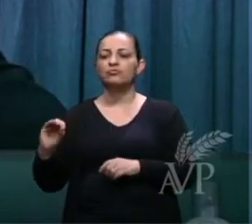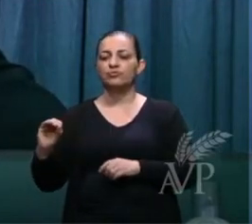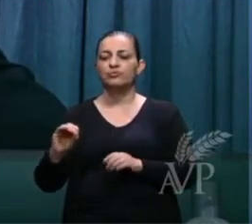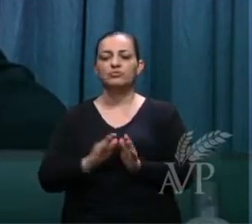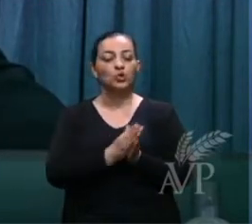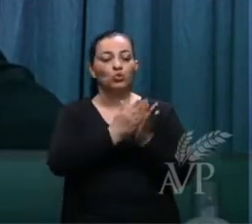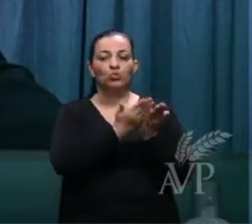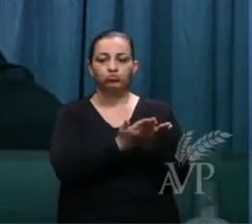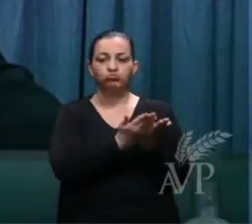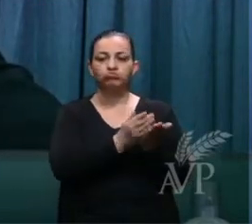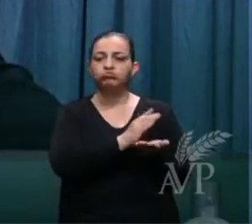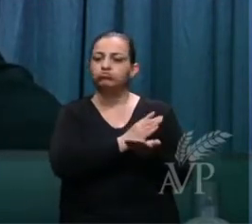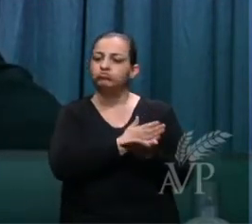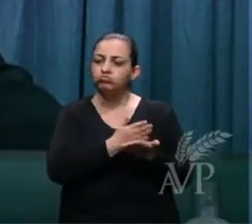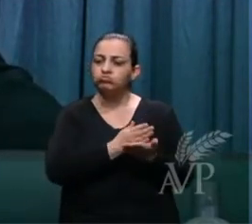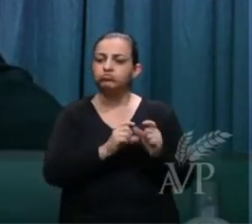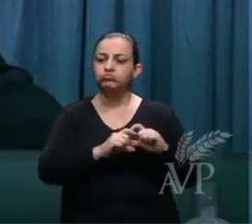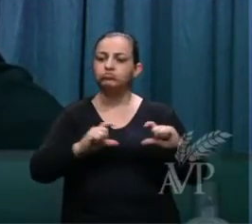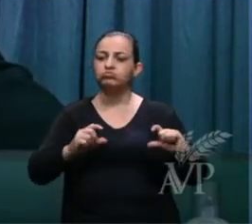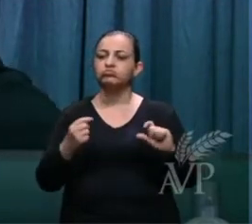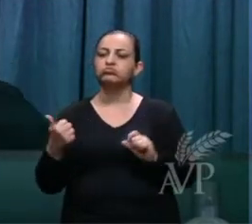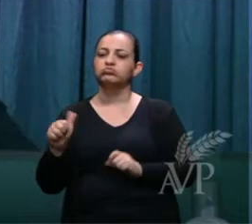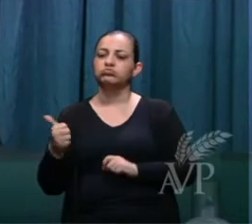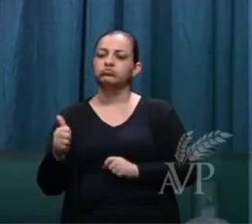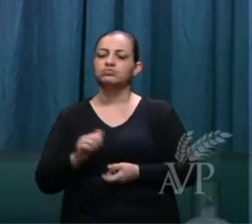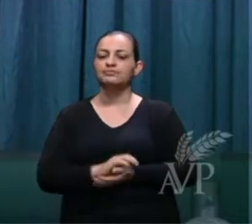A partir do verso 11.